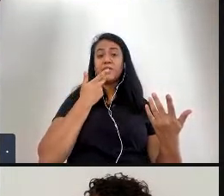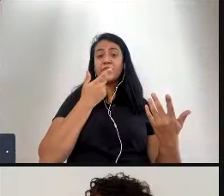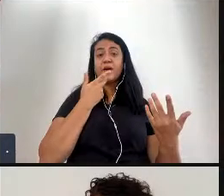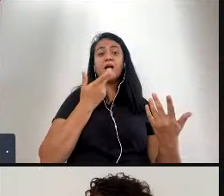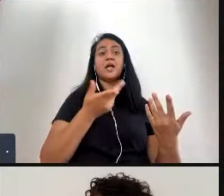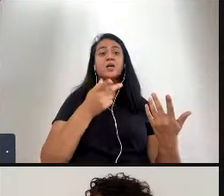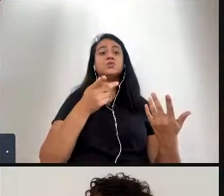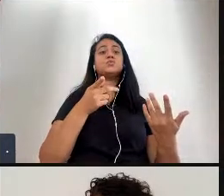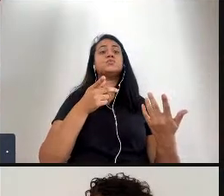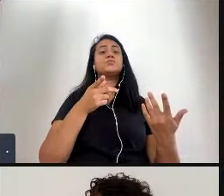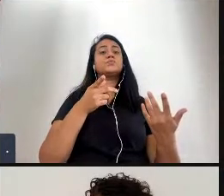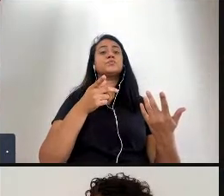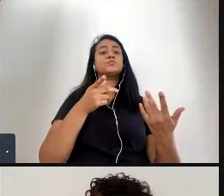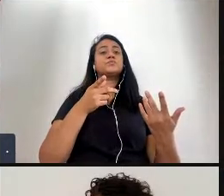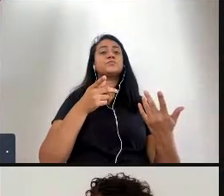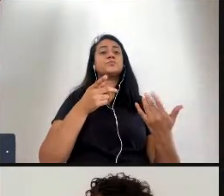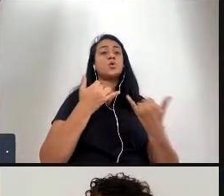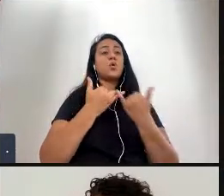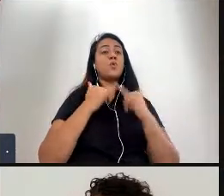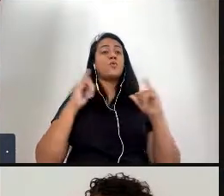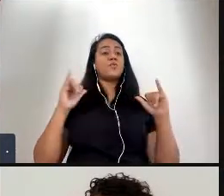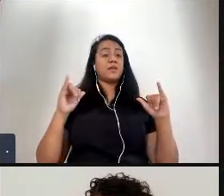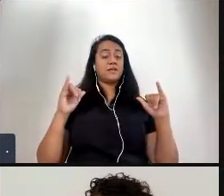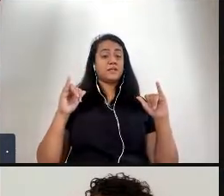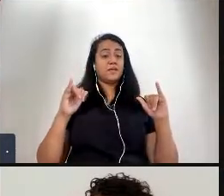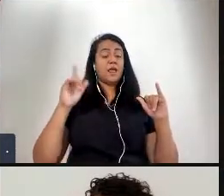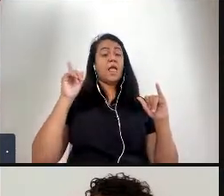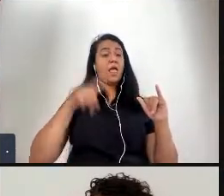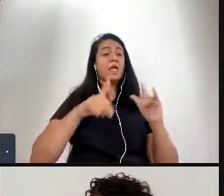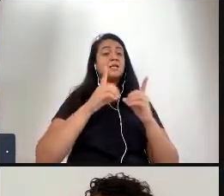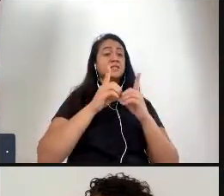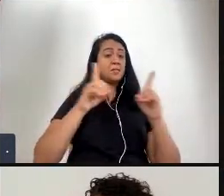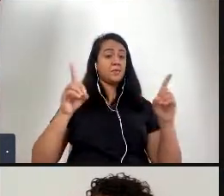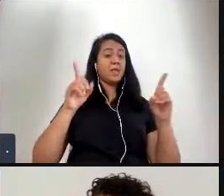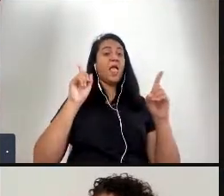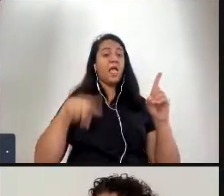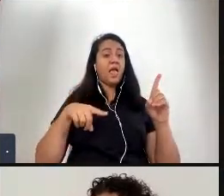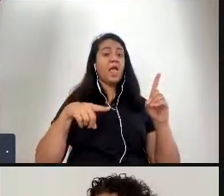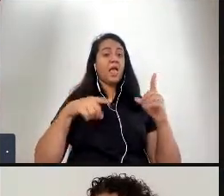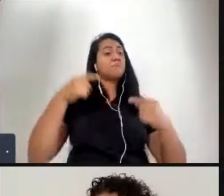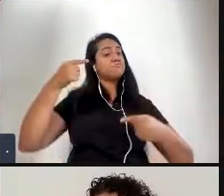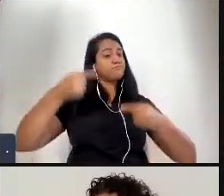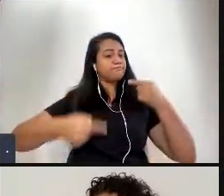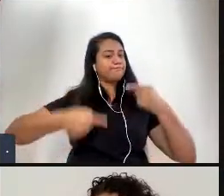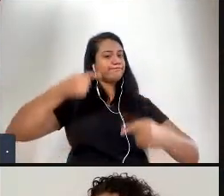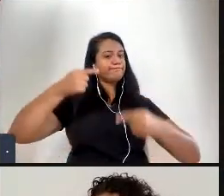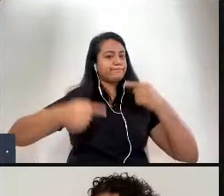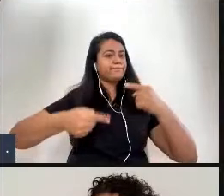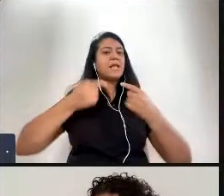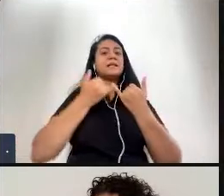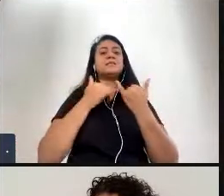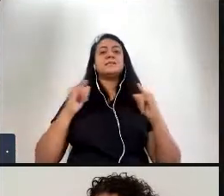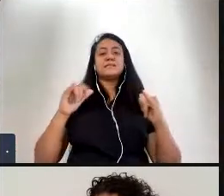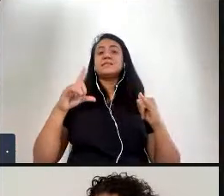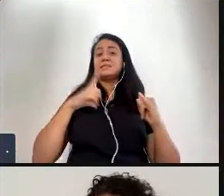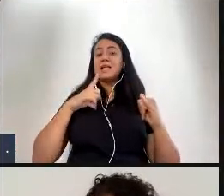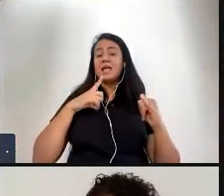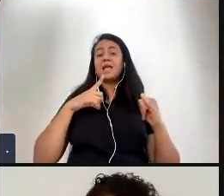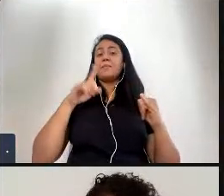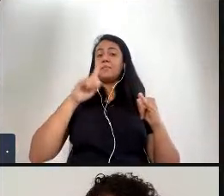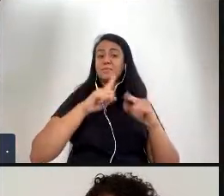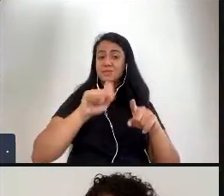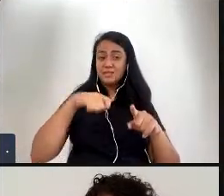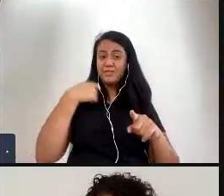e pensando no ranciero democracia é desentendimento é conflito se não houver conflito nós não estamos falando de democracia estamos falando de outra